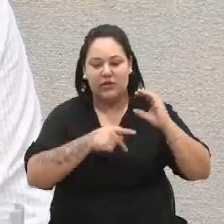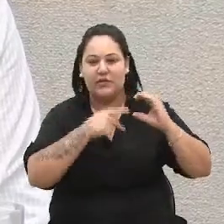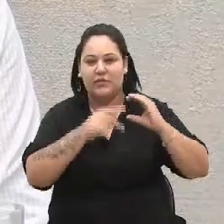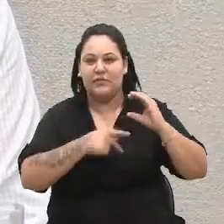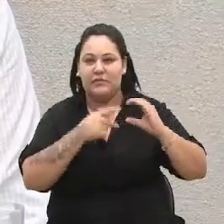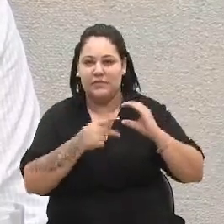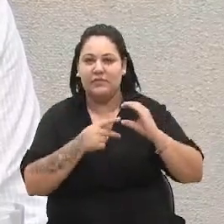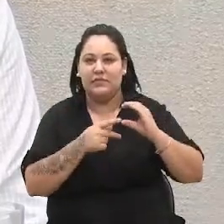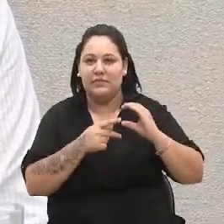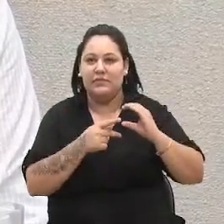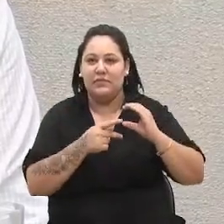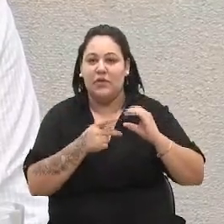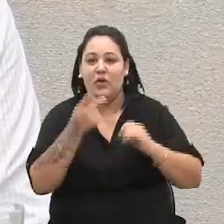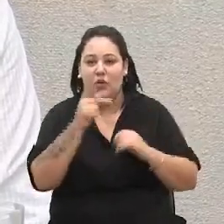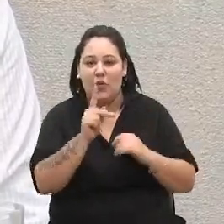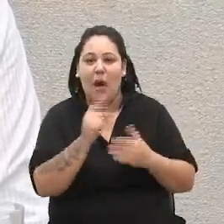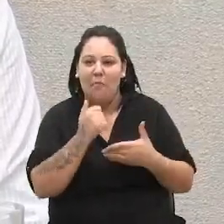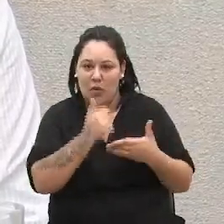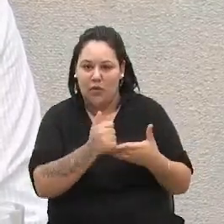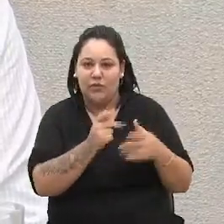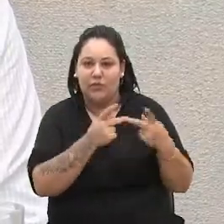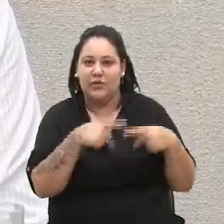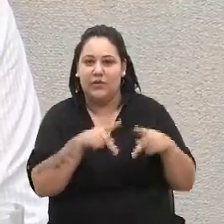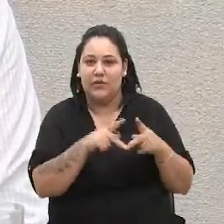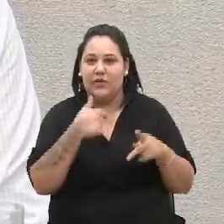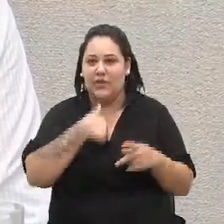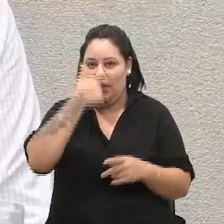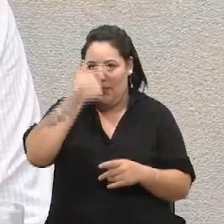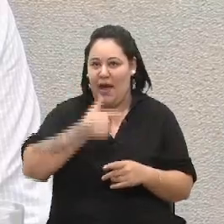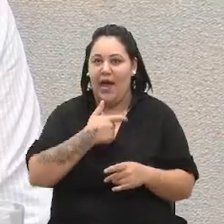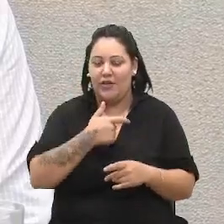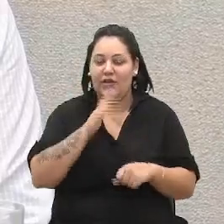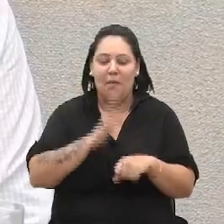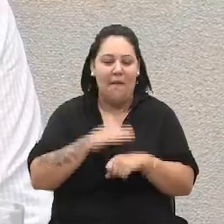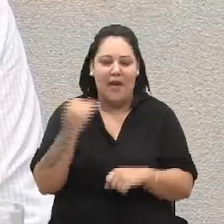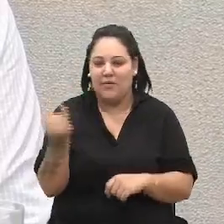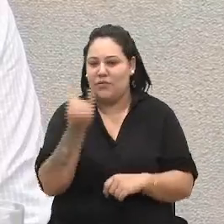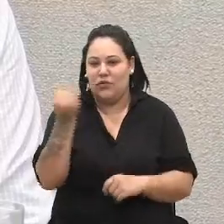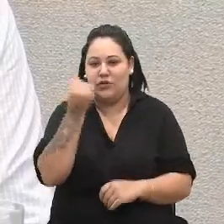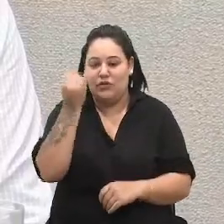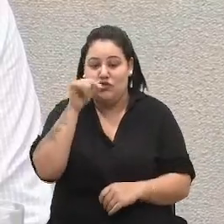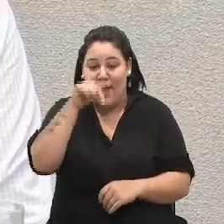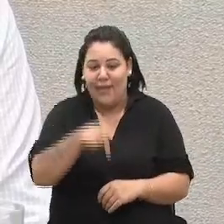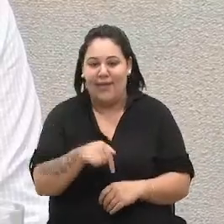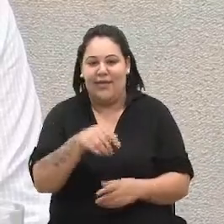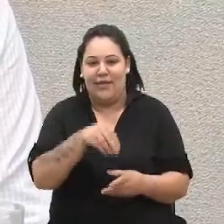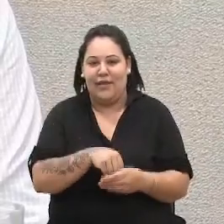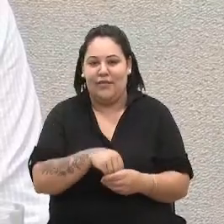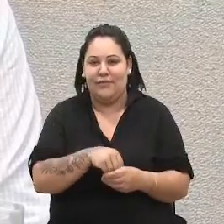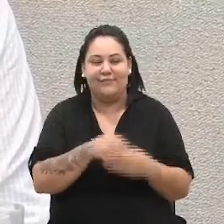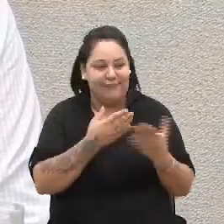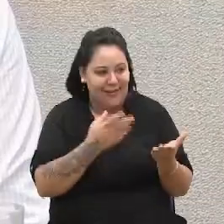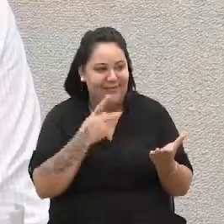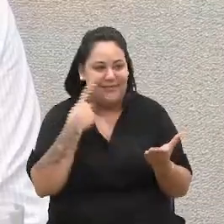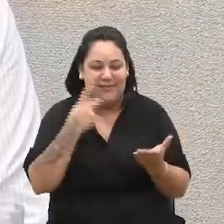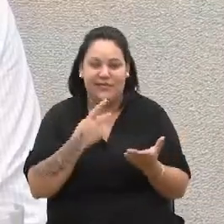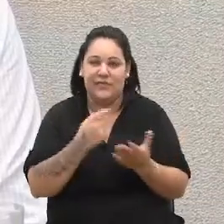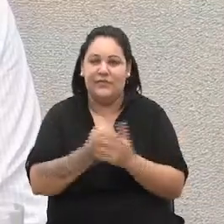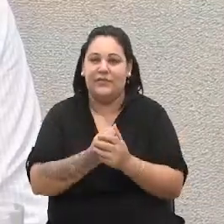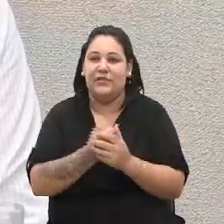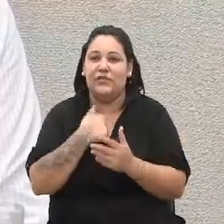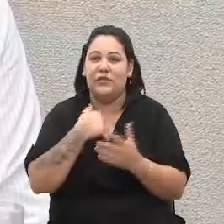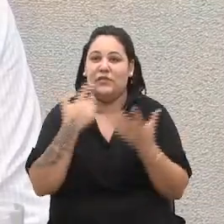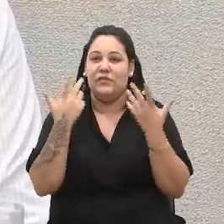nenhum, mas ter o lado do povo, e é isso que eu acho que seria a coisa mais importante aqui nessa casa, né, vereador? Então, lhe